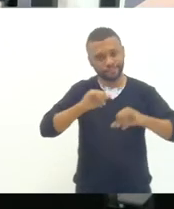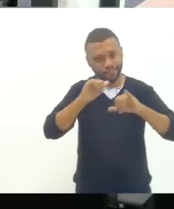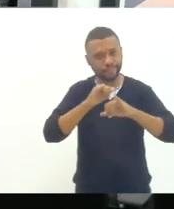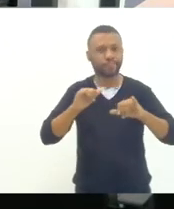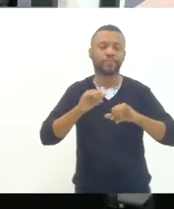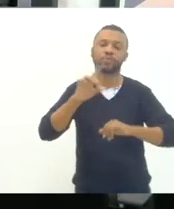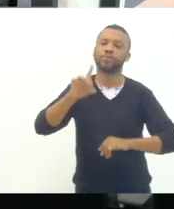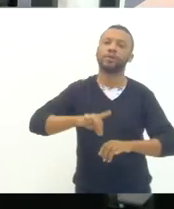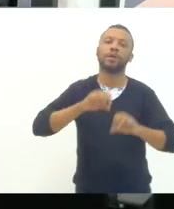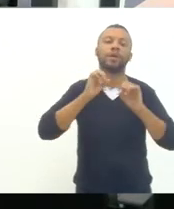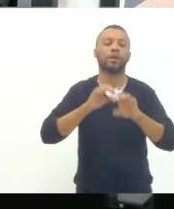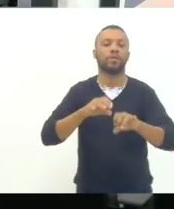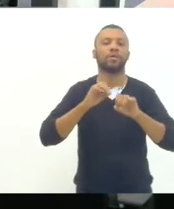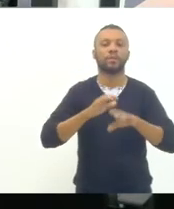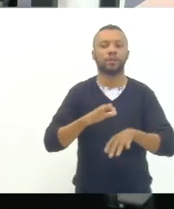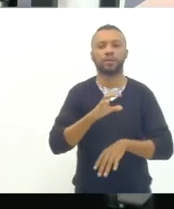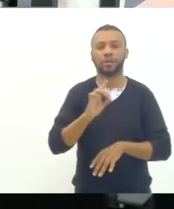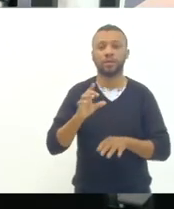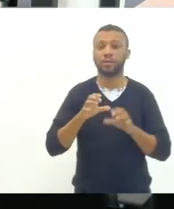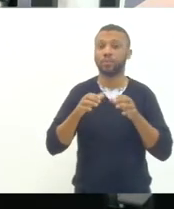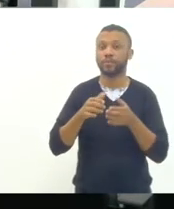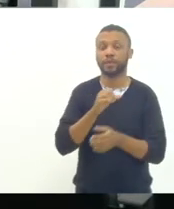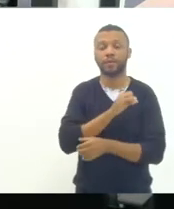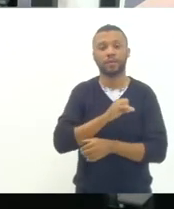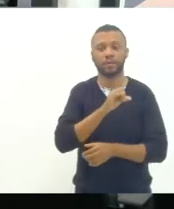e coordenadora aqui do comitê Rio